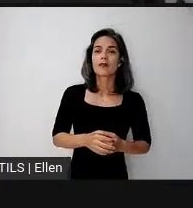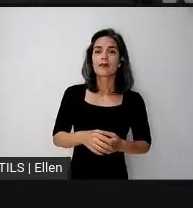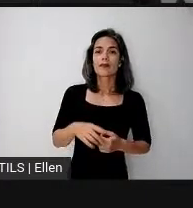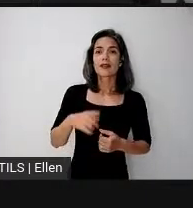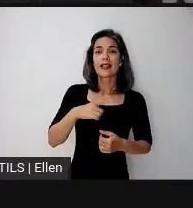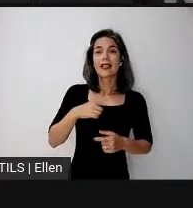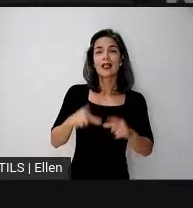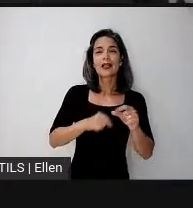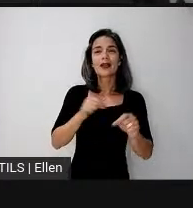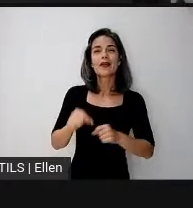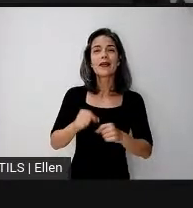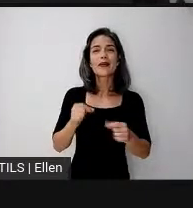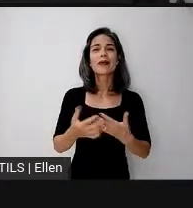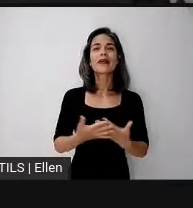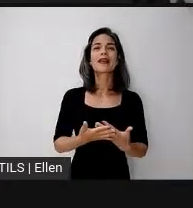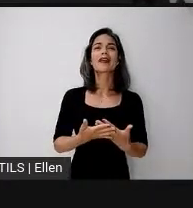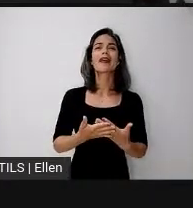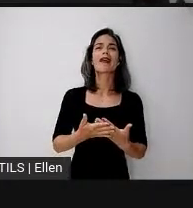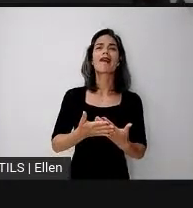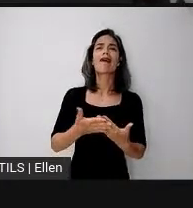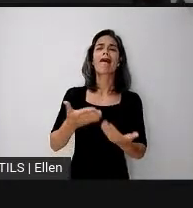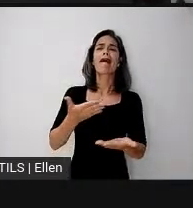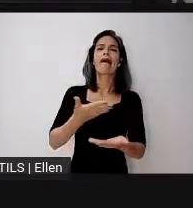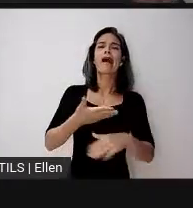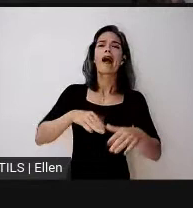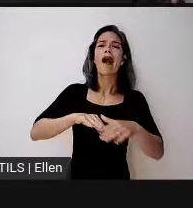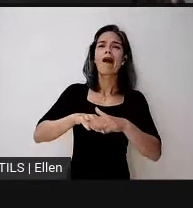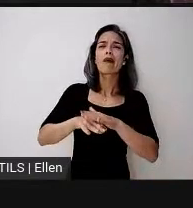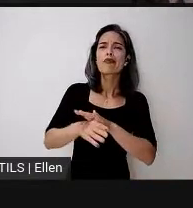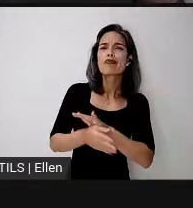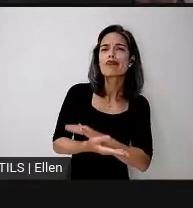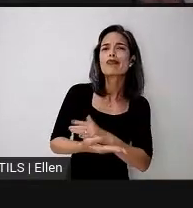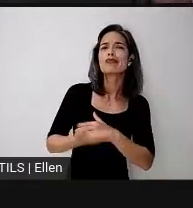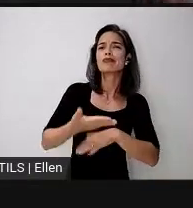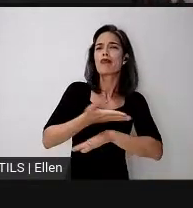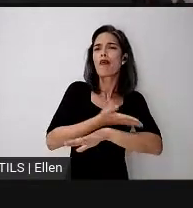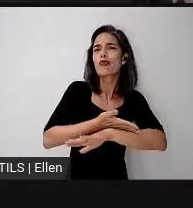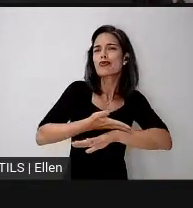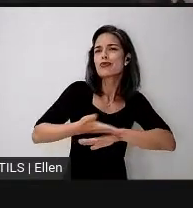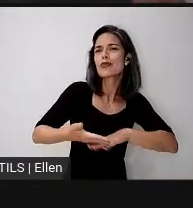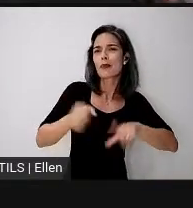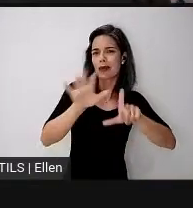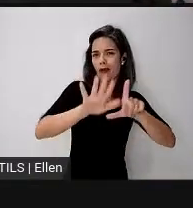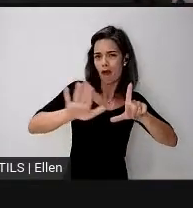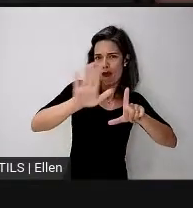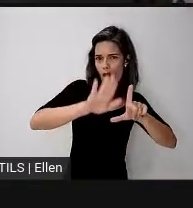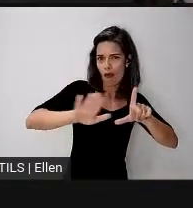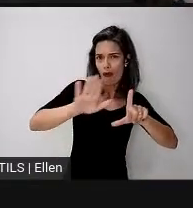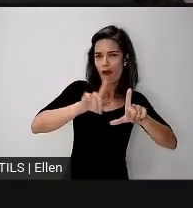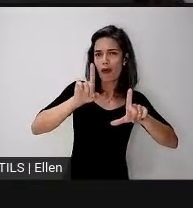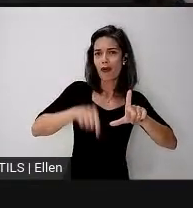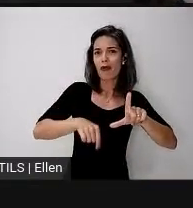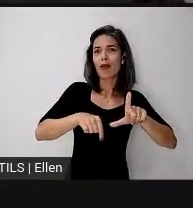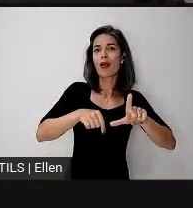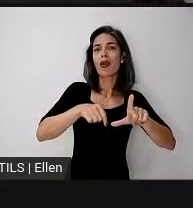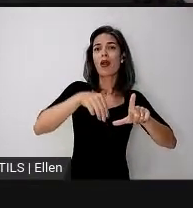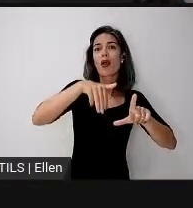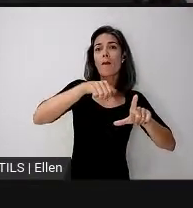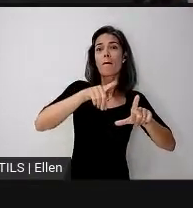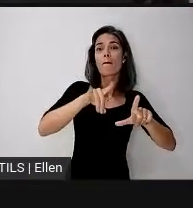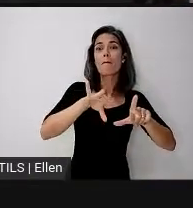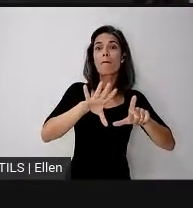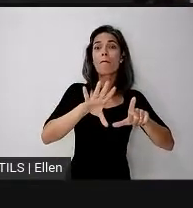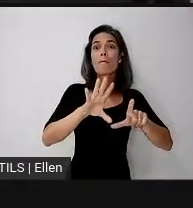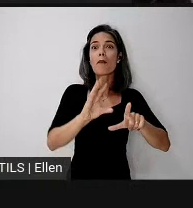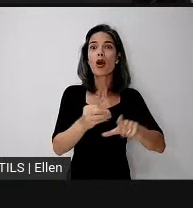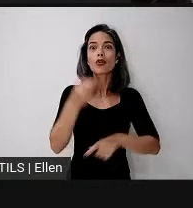ambientação no EAD e na sala virtual, que ele seja esse módulo vivo, né? Porque na medida